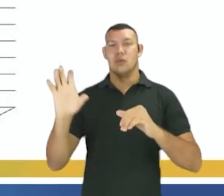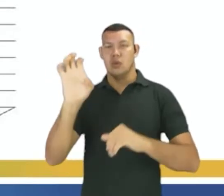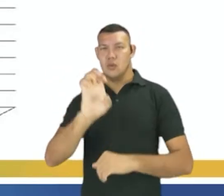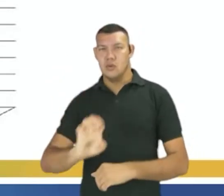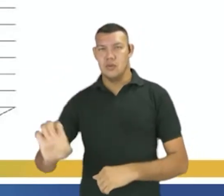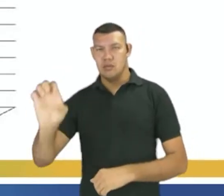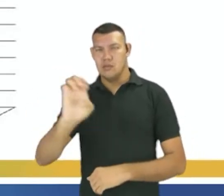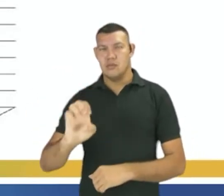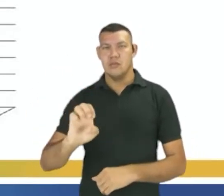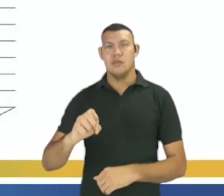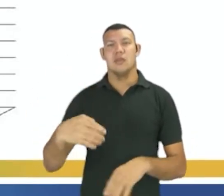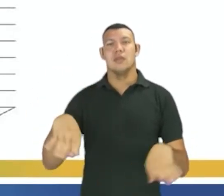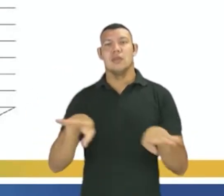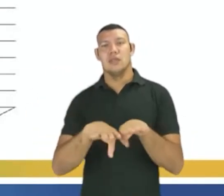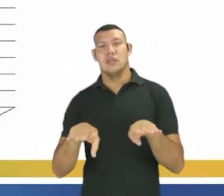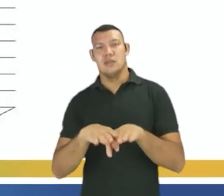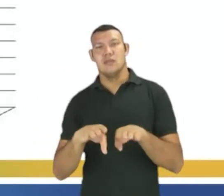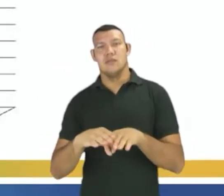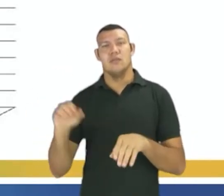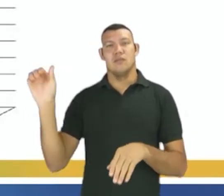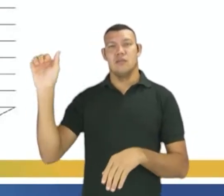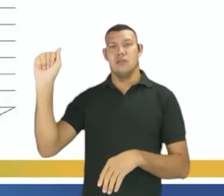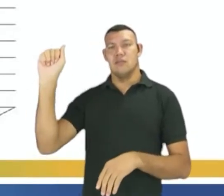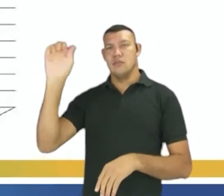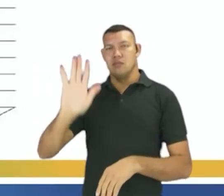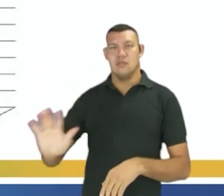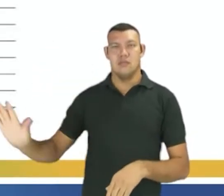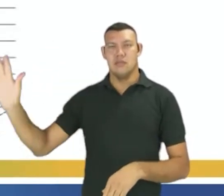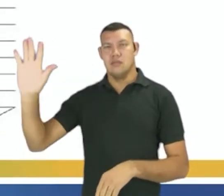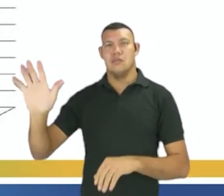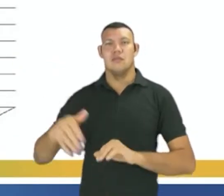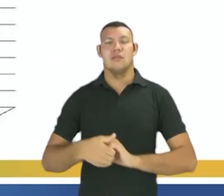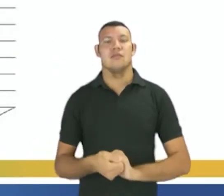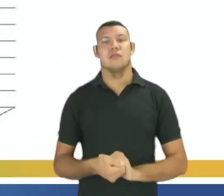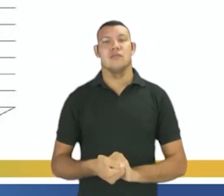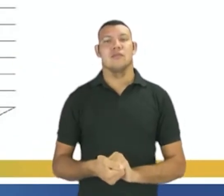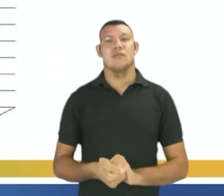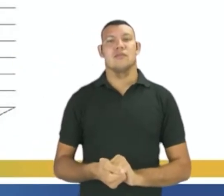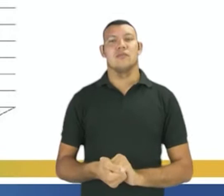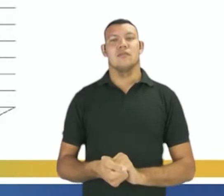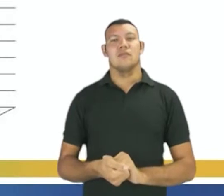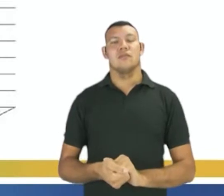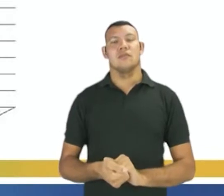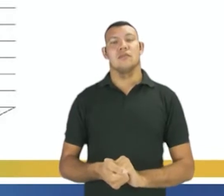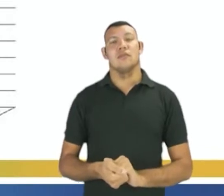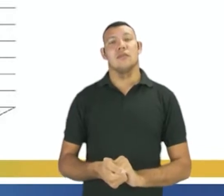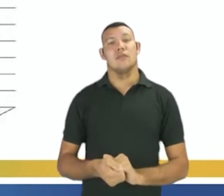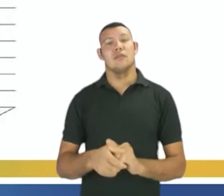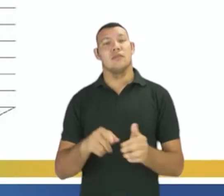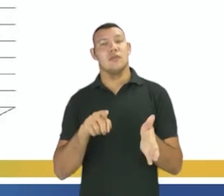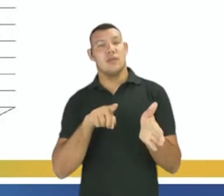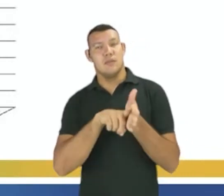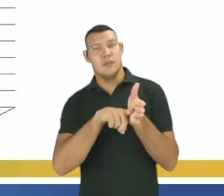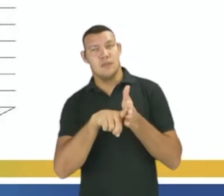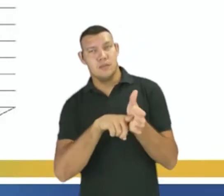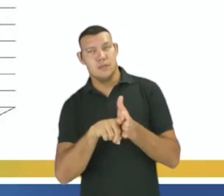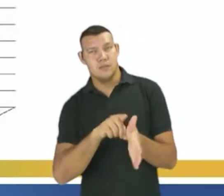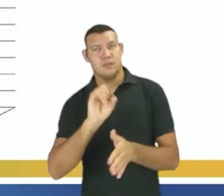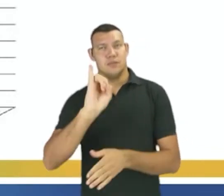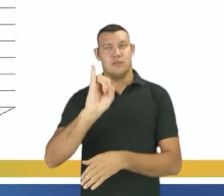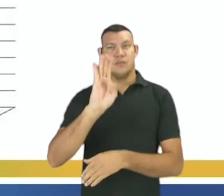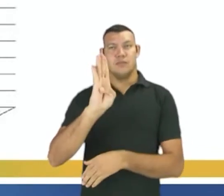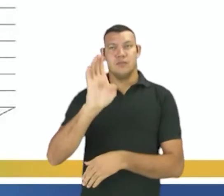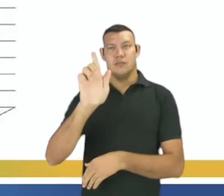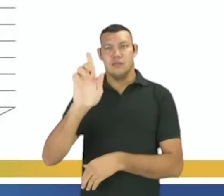o dado sobre a raça e cor no Brasil em 2010, divulgado pelo IBGE. Como